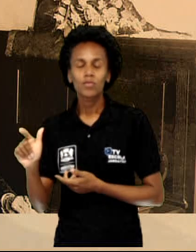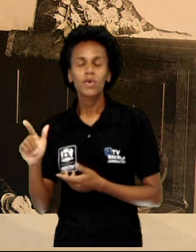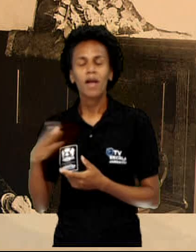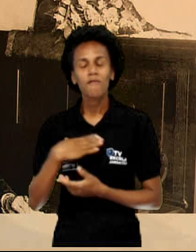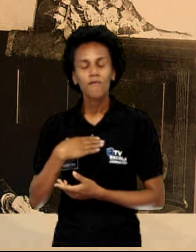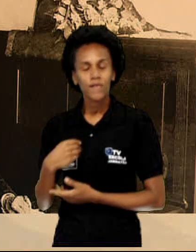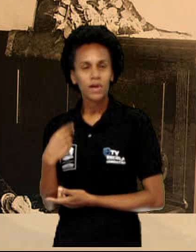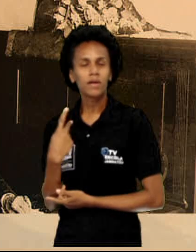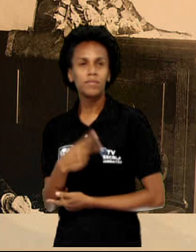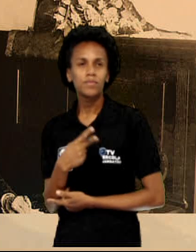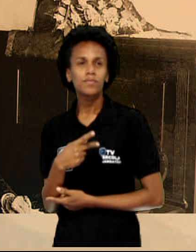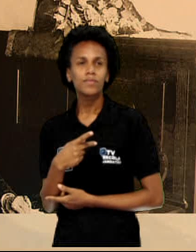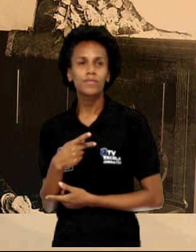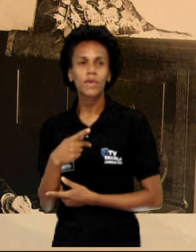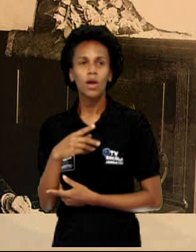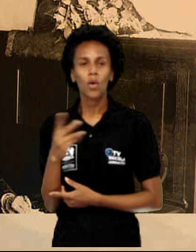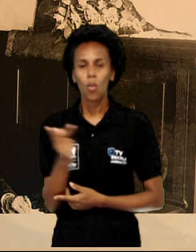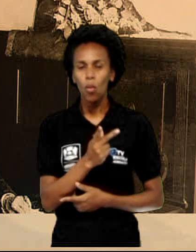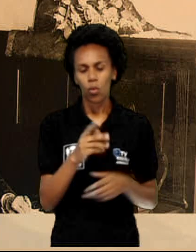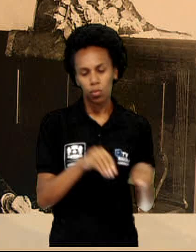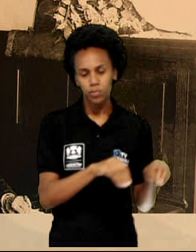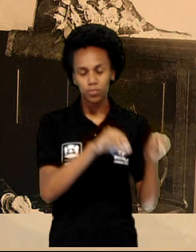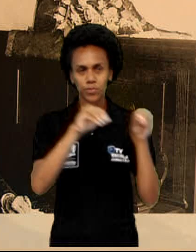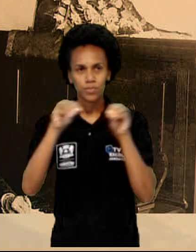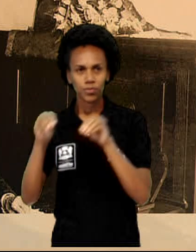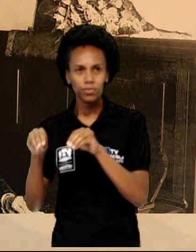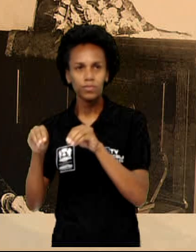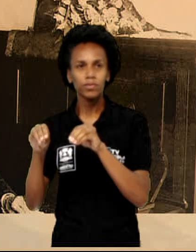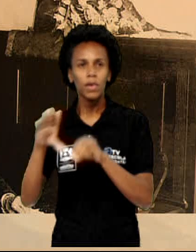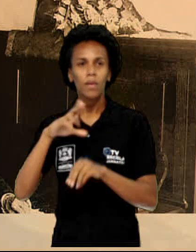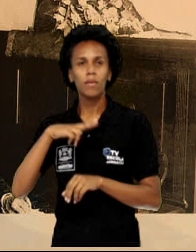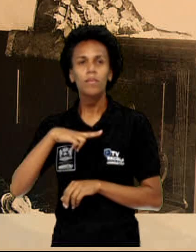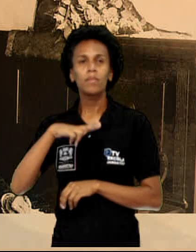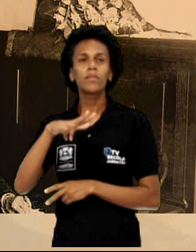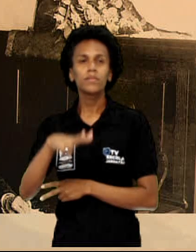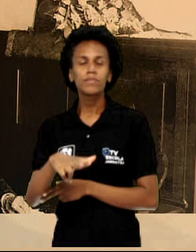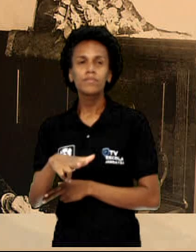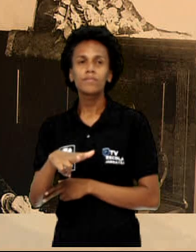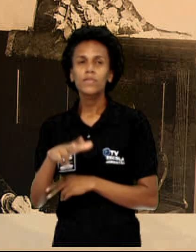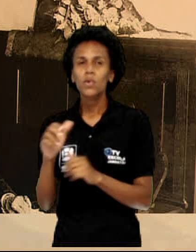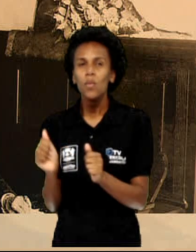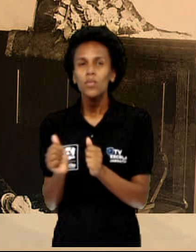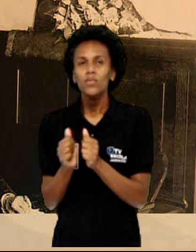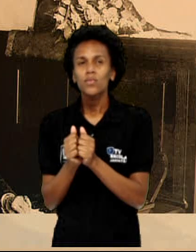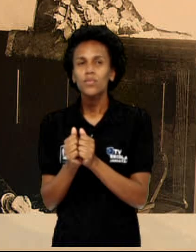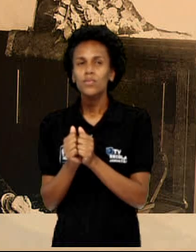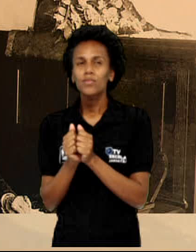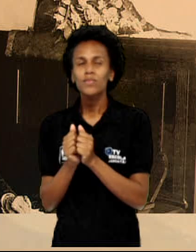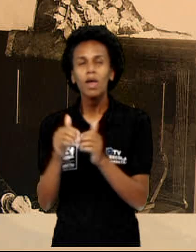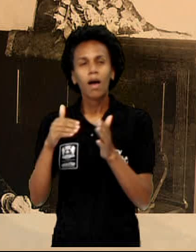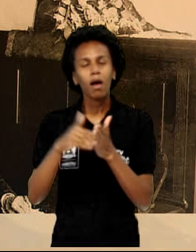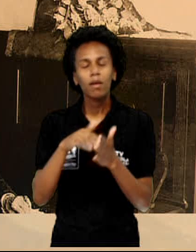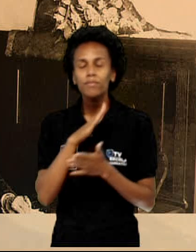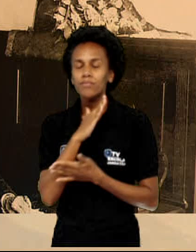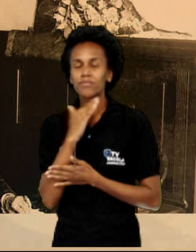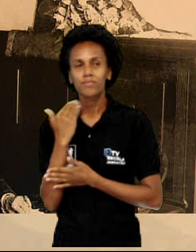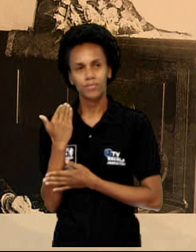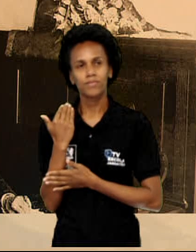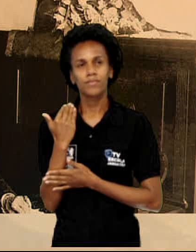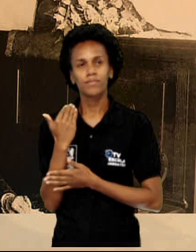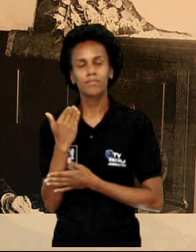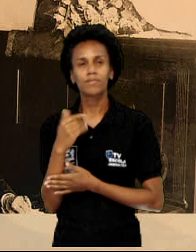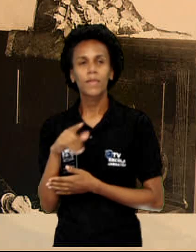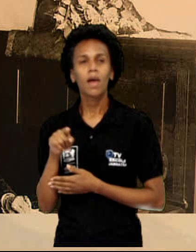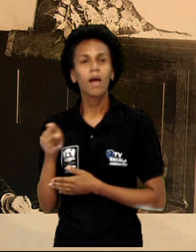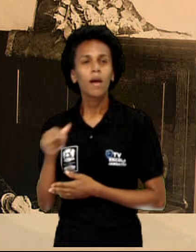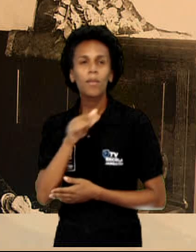Ela ficou com esse João até o final da vida dela. Chiquinha Gonzaga faleceu no Rio de